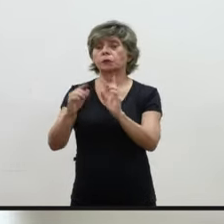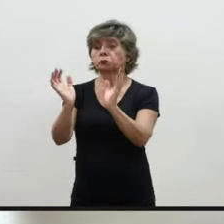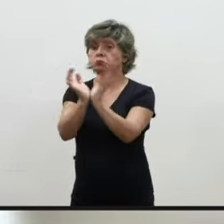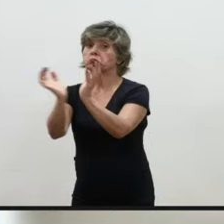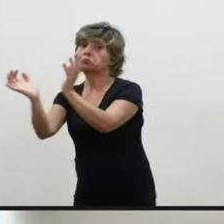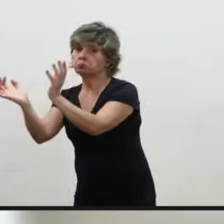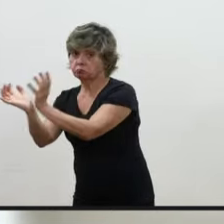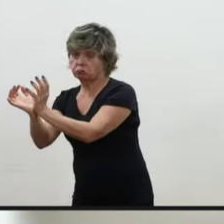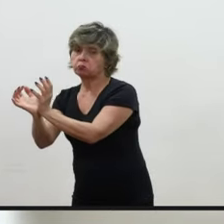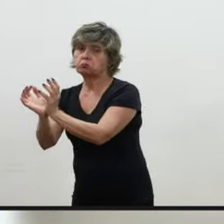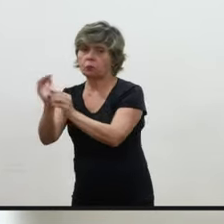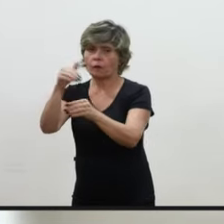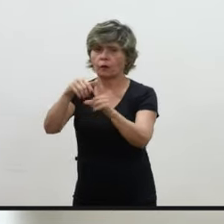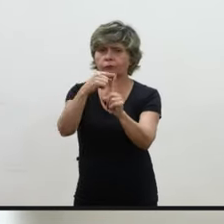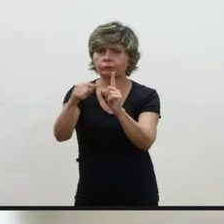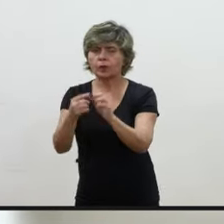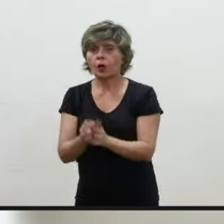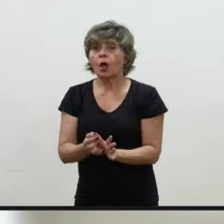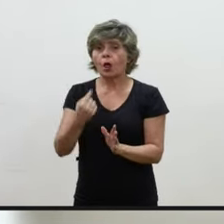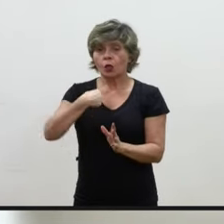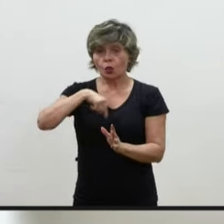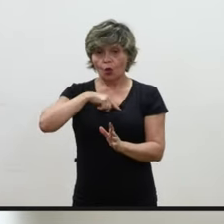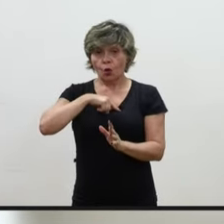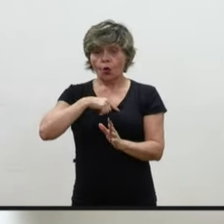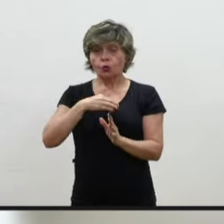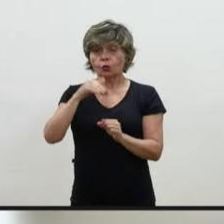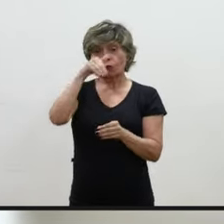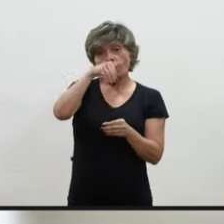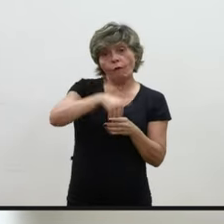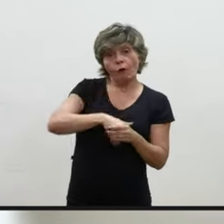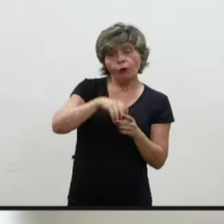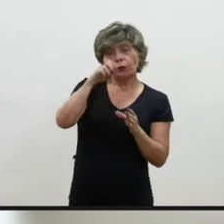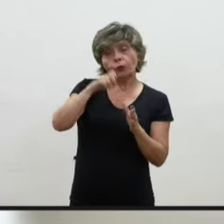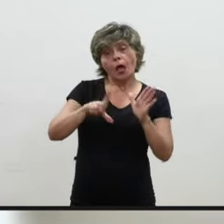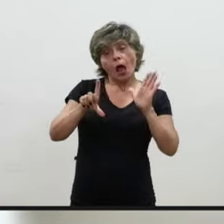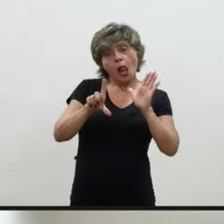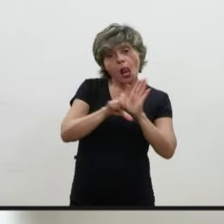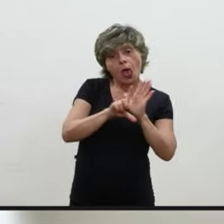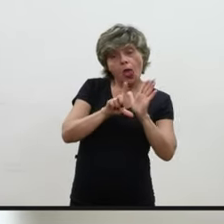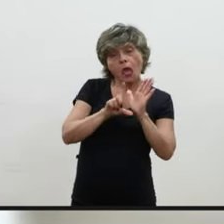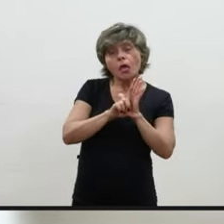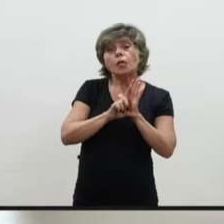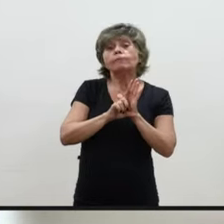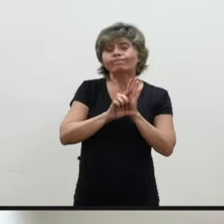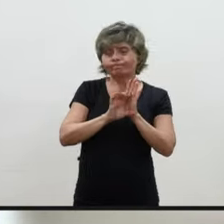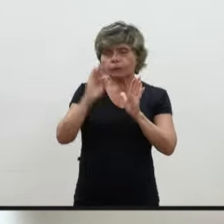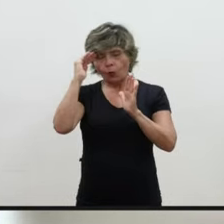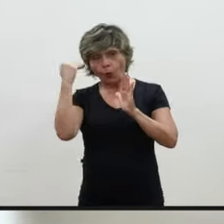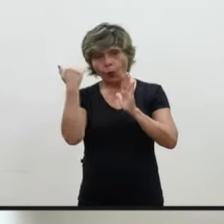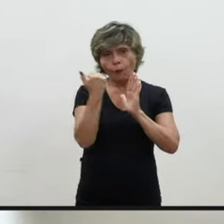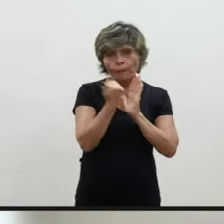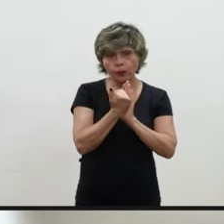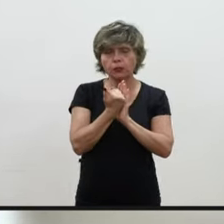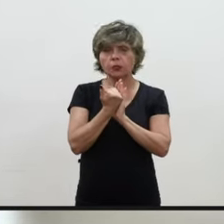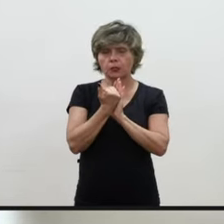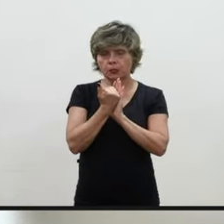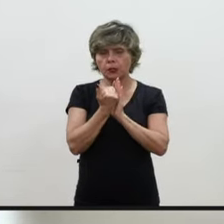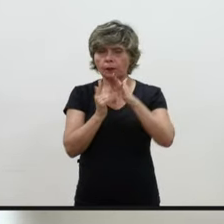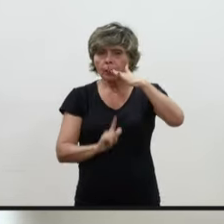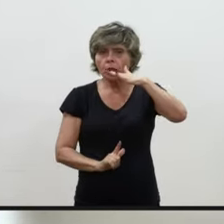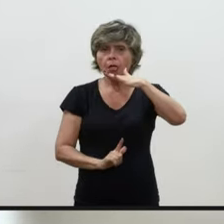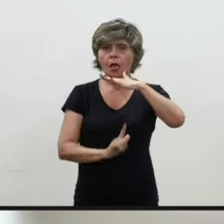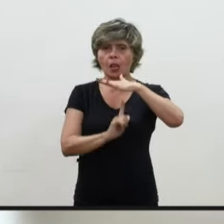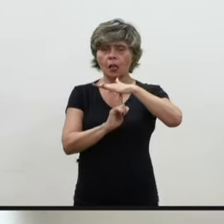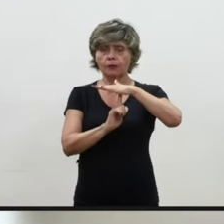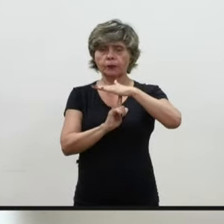Então, trazemos o nosso voto e considerando essa lei aplicável, limitando o percentual